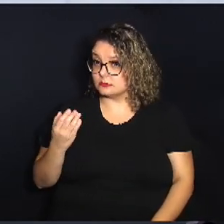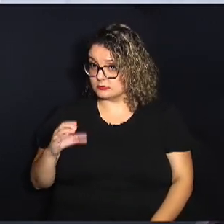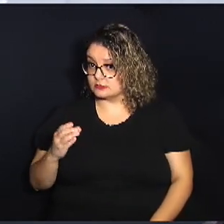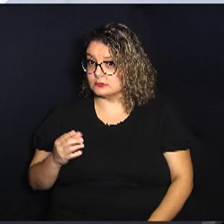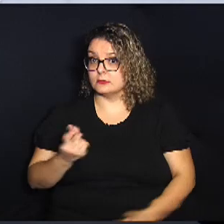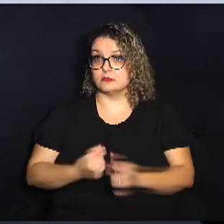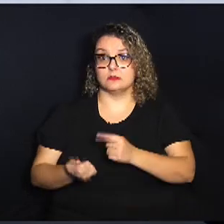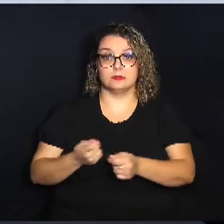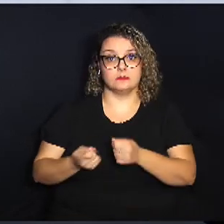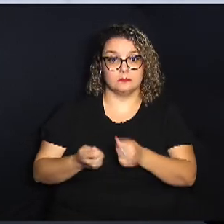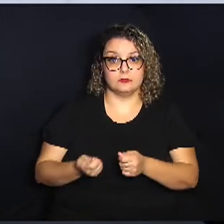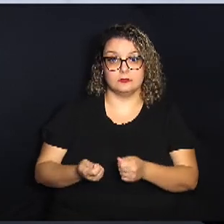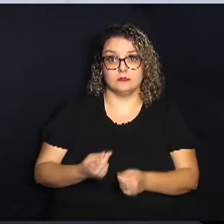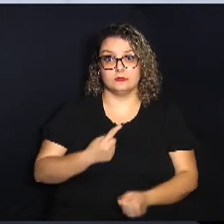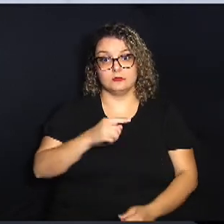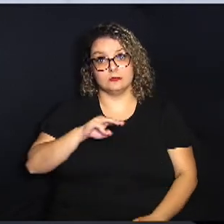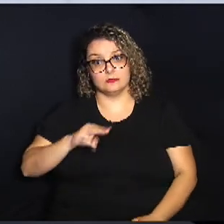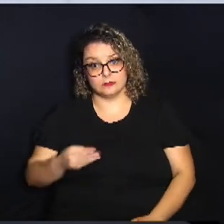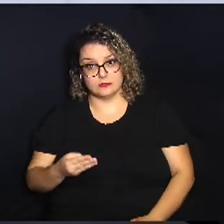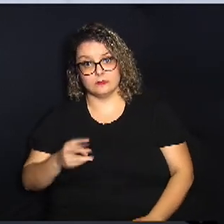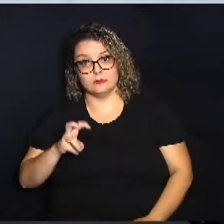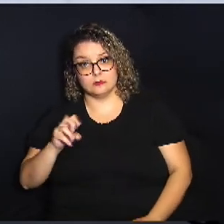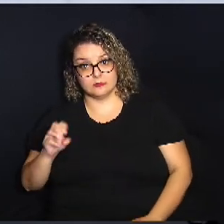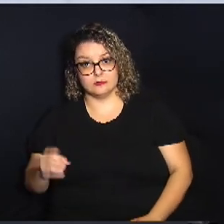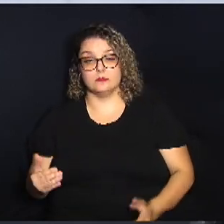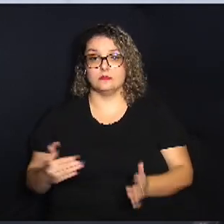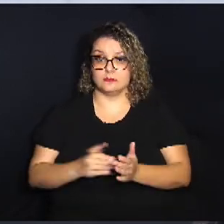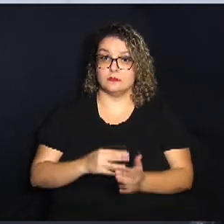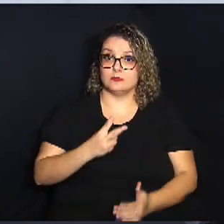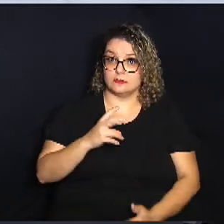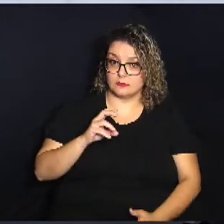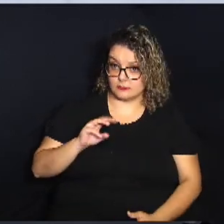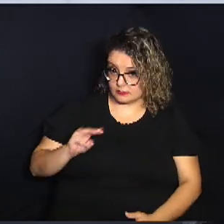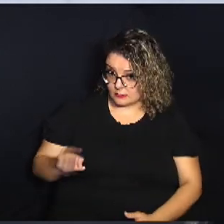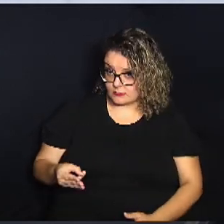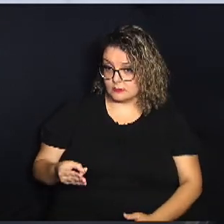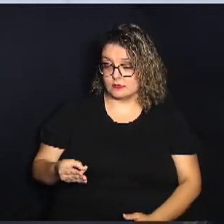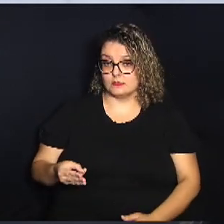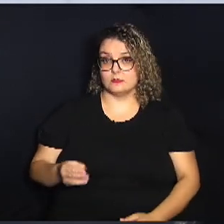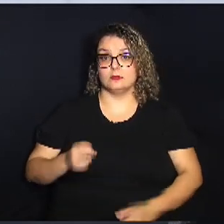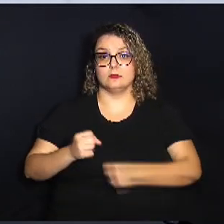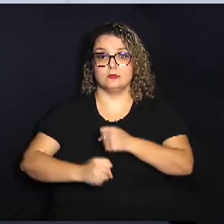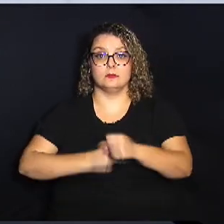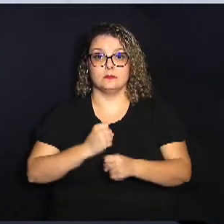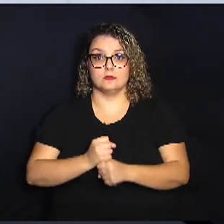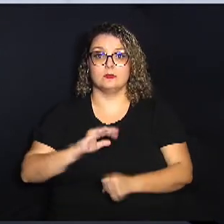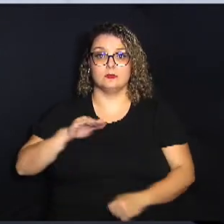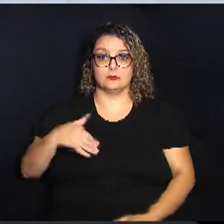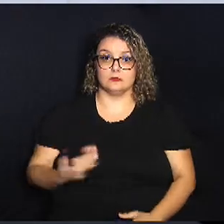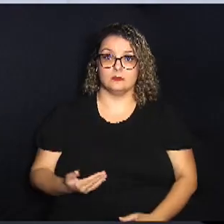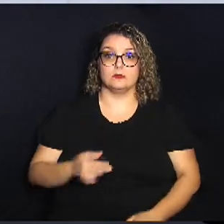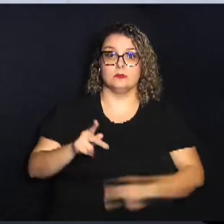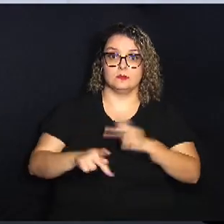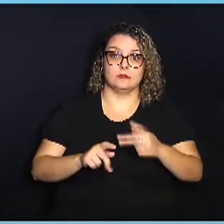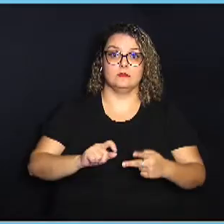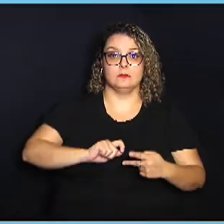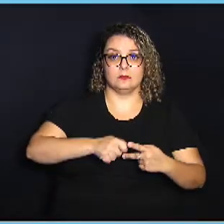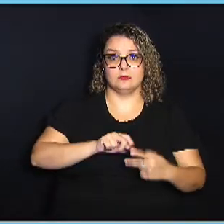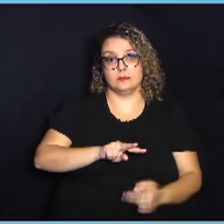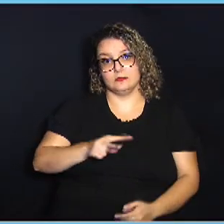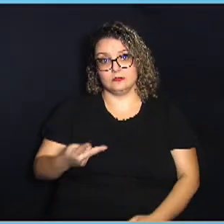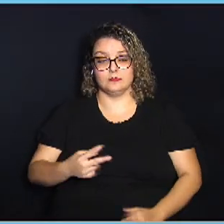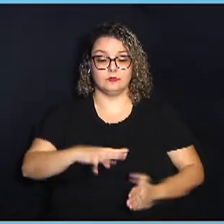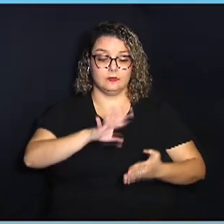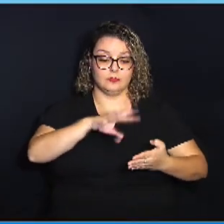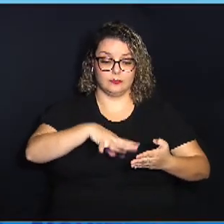uma economia entre 1,5 milhão a 2 milhões por ano quando a população transferir o pagamento de boleto para PICS. Os